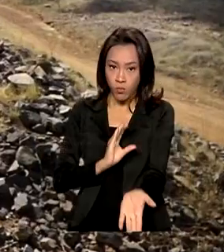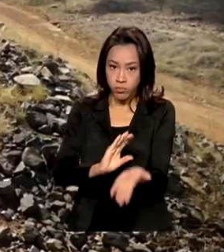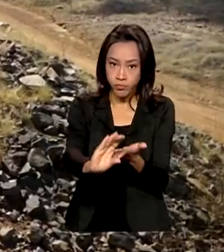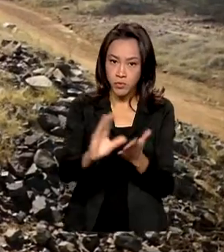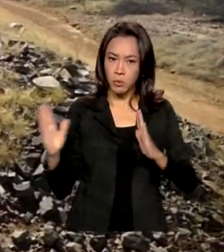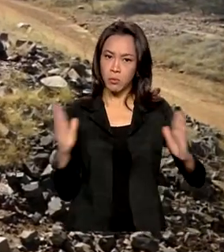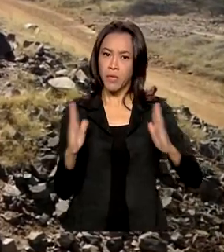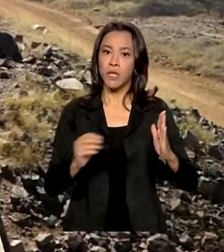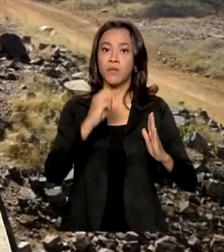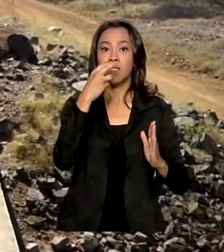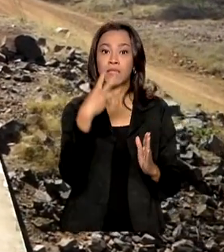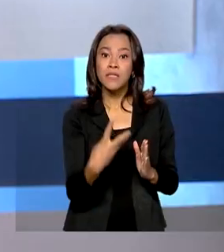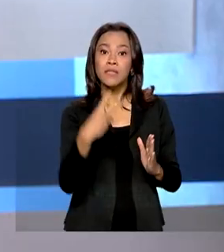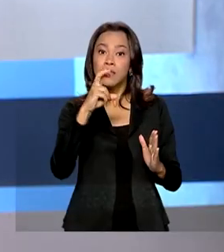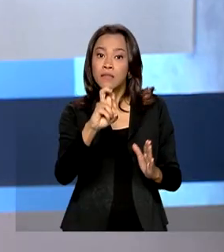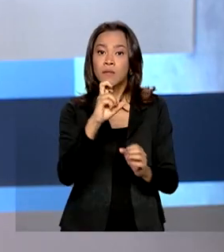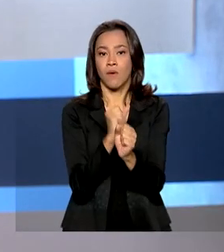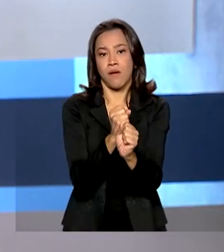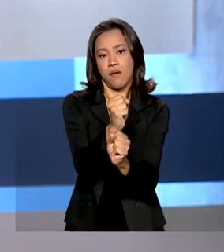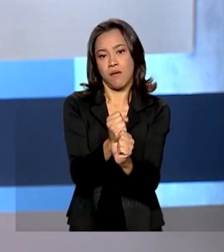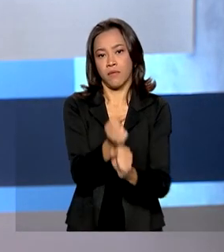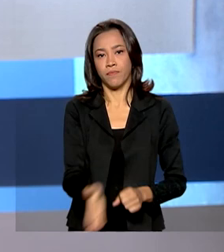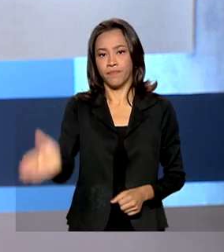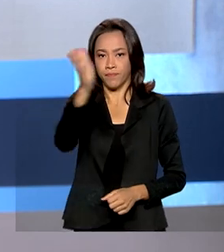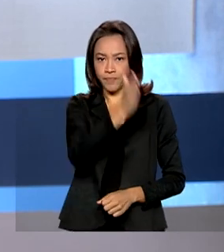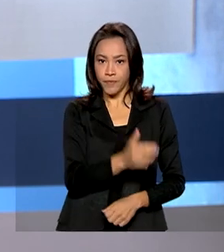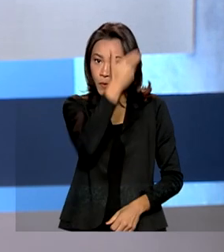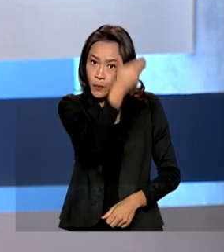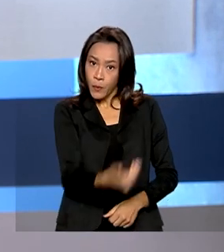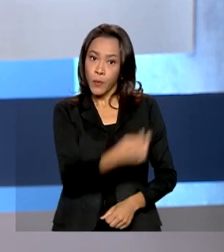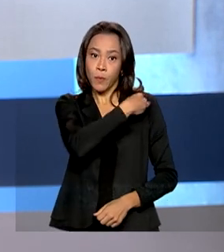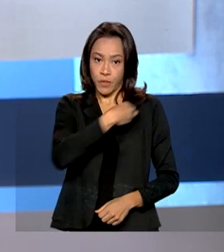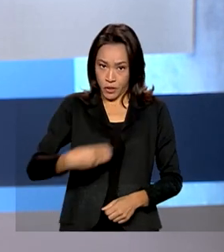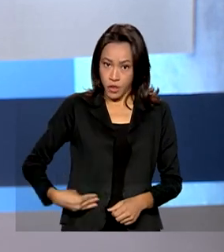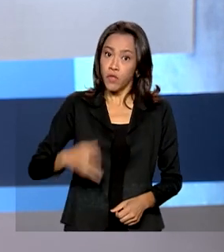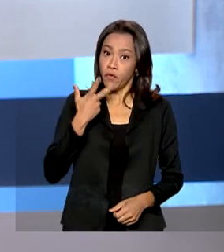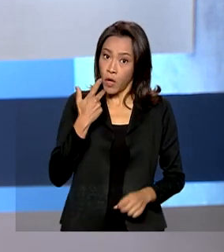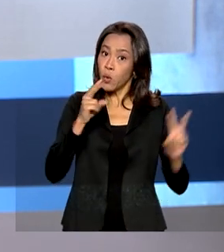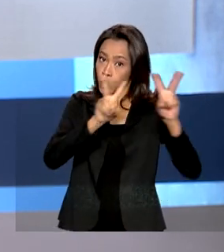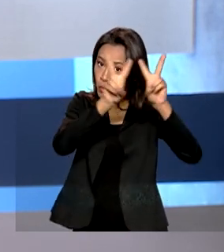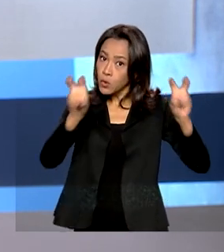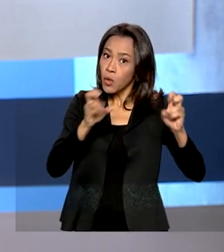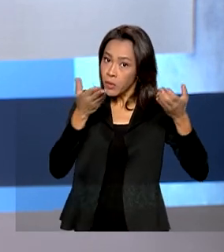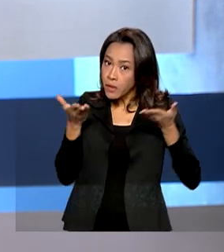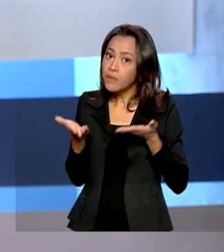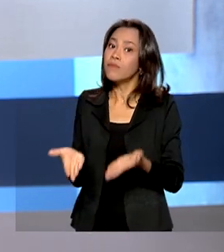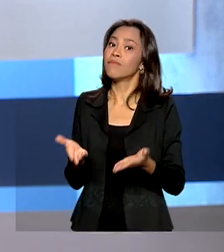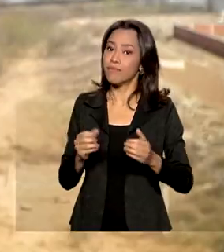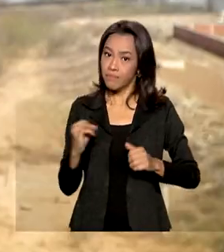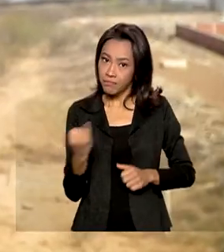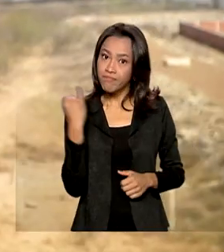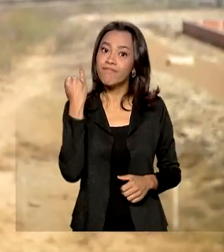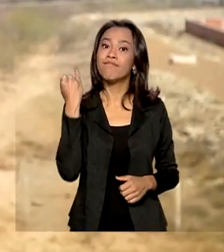próximos 35 anos. O ministro do Desenvolvimento Regional falou sobre a importância do projeto.